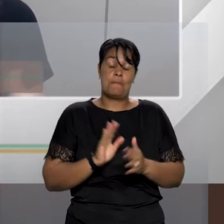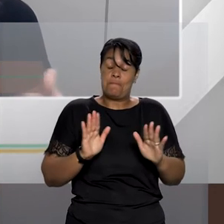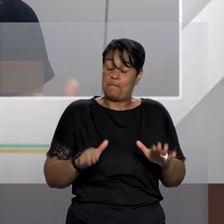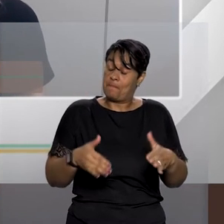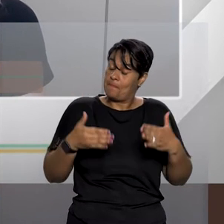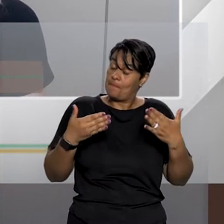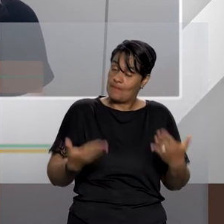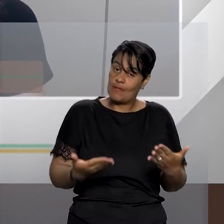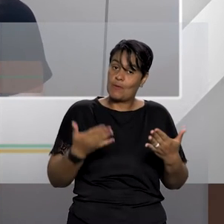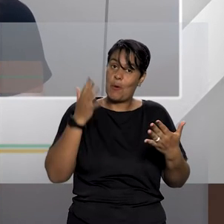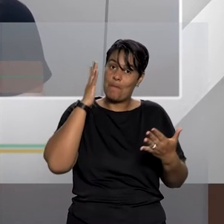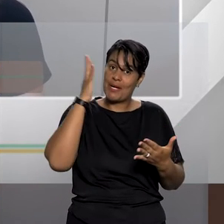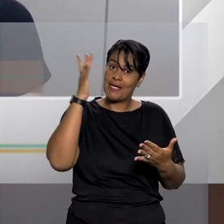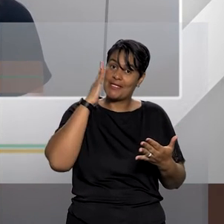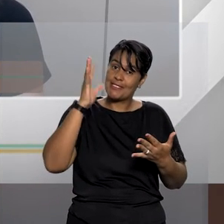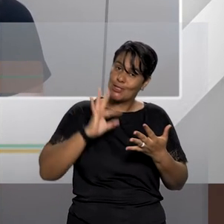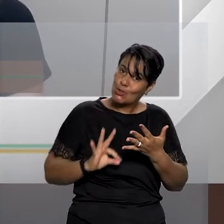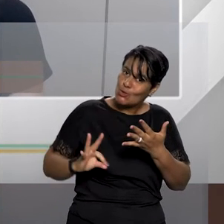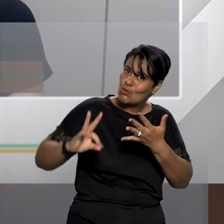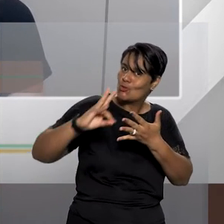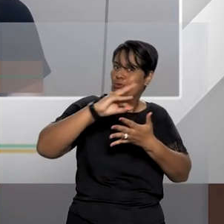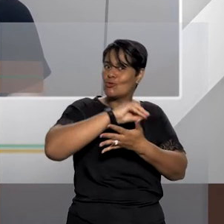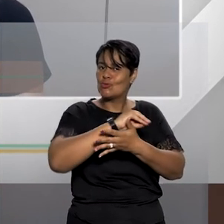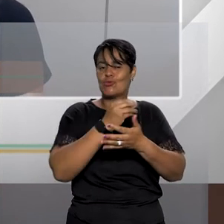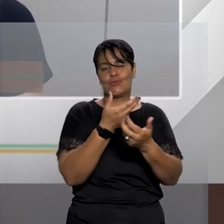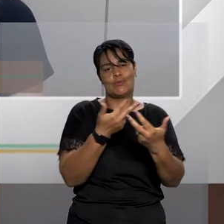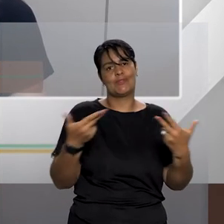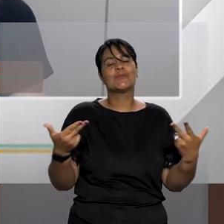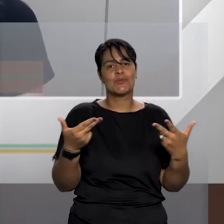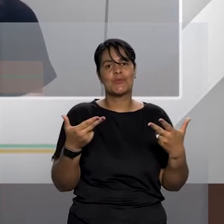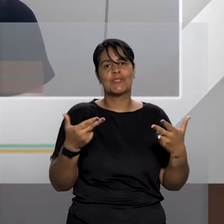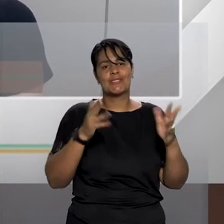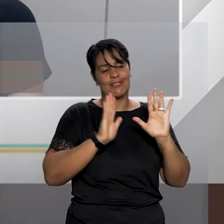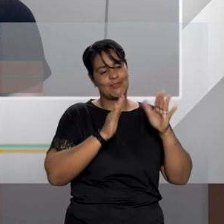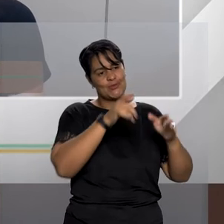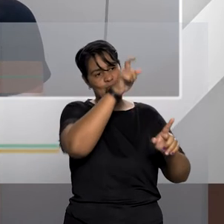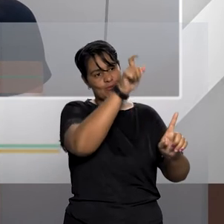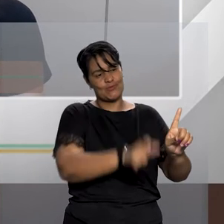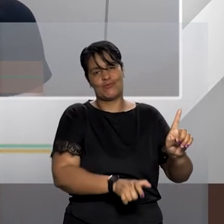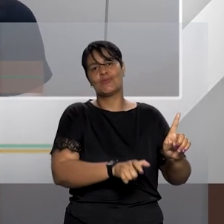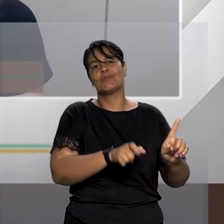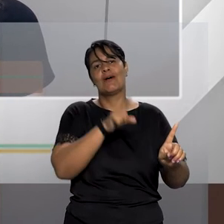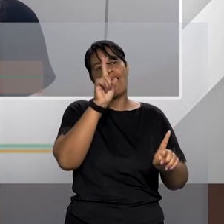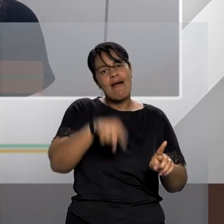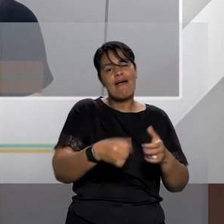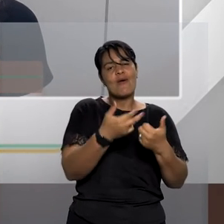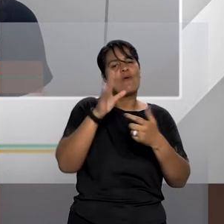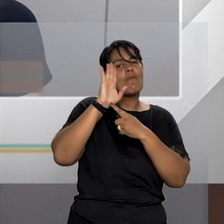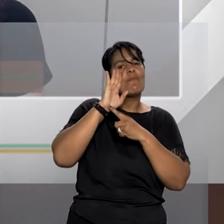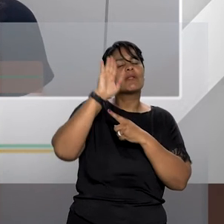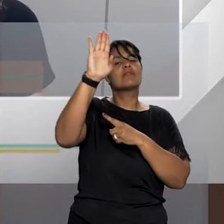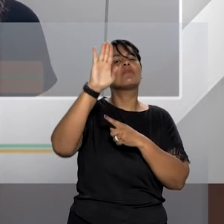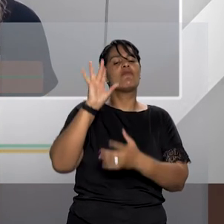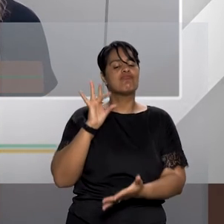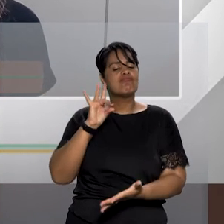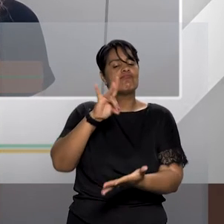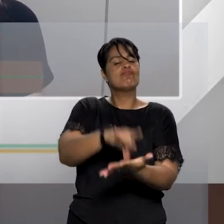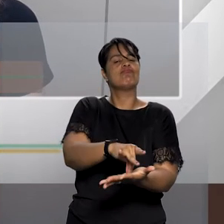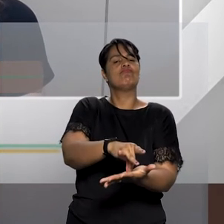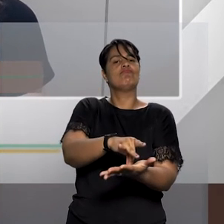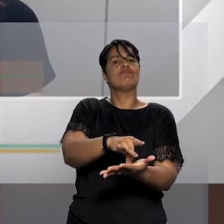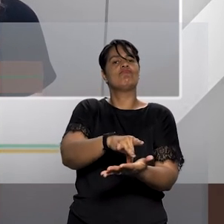consideração todo esse aspecto que é um aspecto primordial para efetividade para